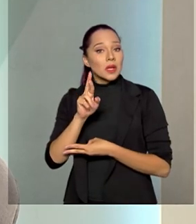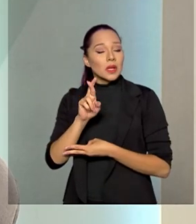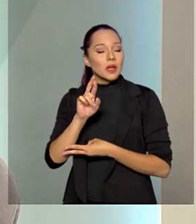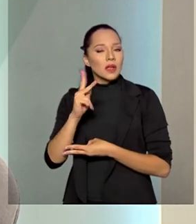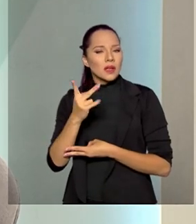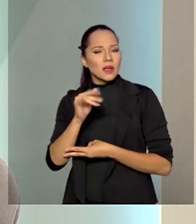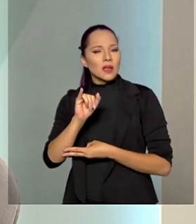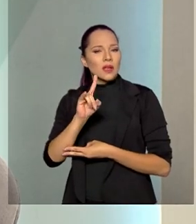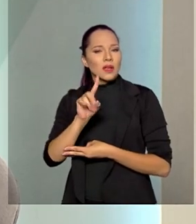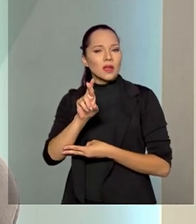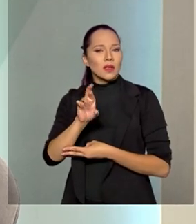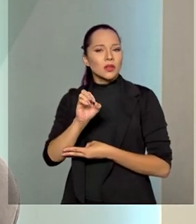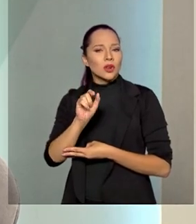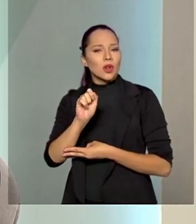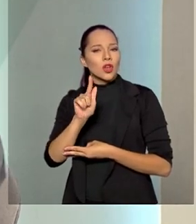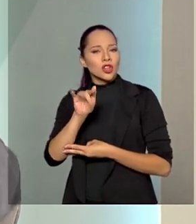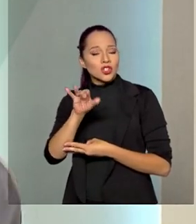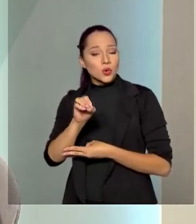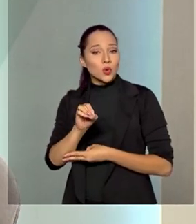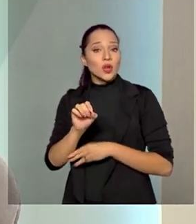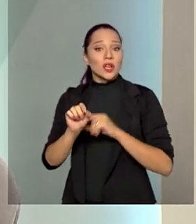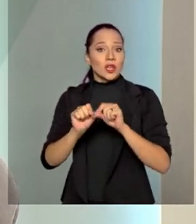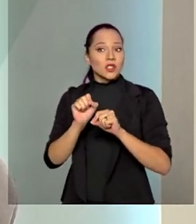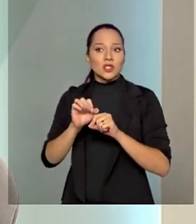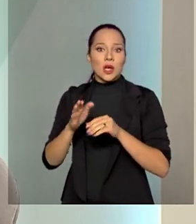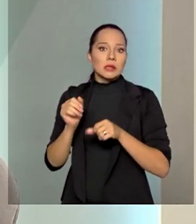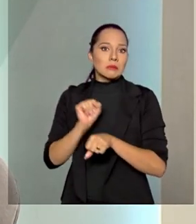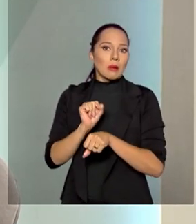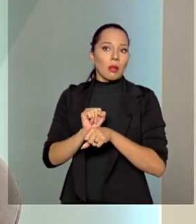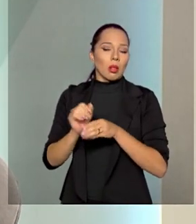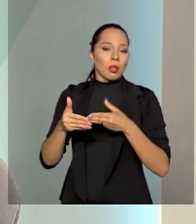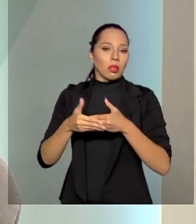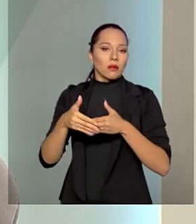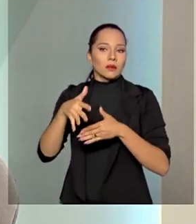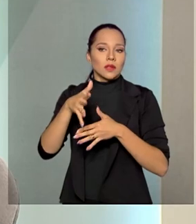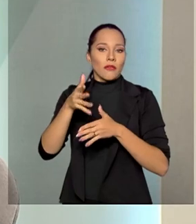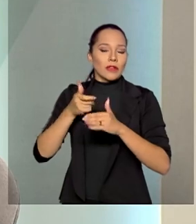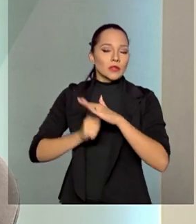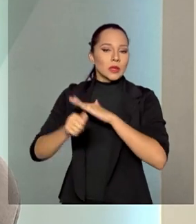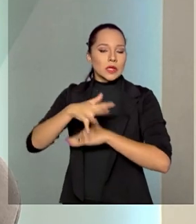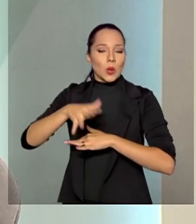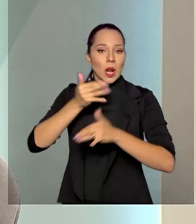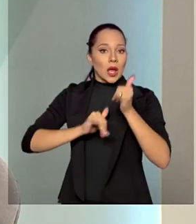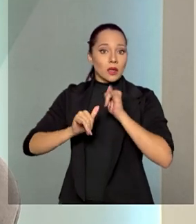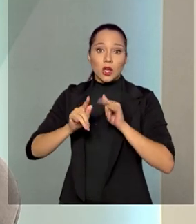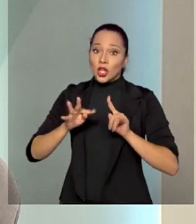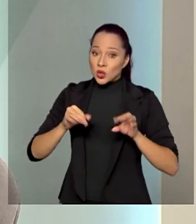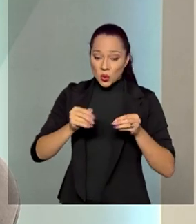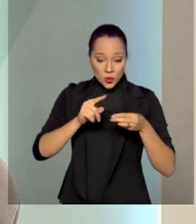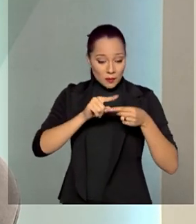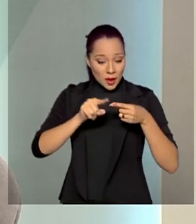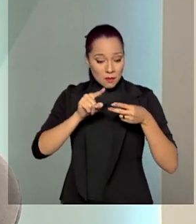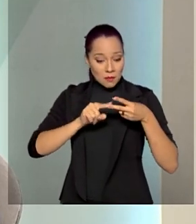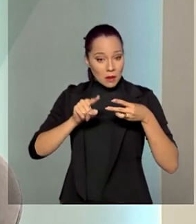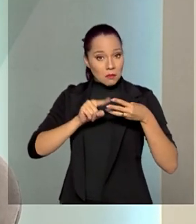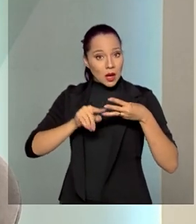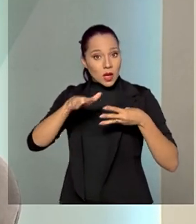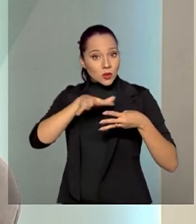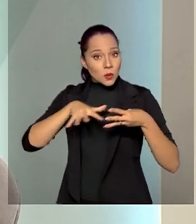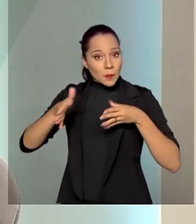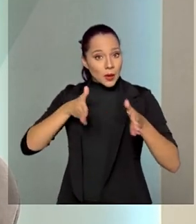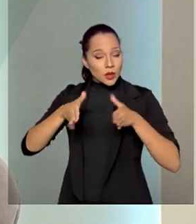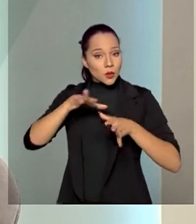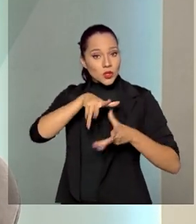represava 9 bilhões em investimentos do setor elétrico. Isso tudo durante a pandemia. Ou seja, estamos